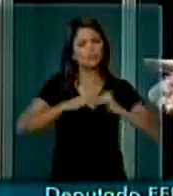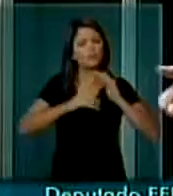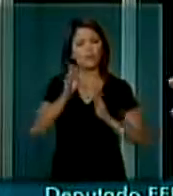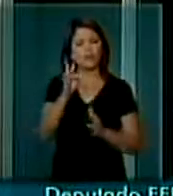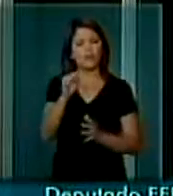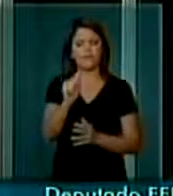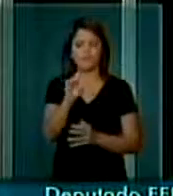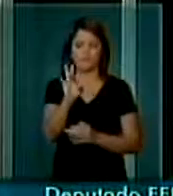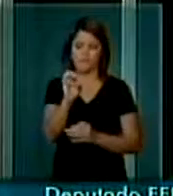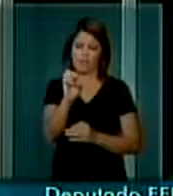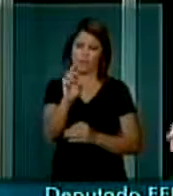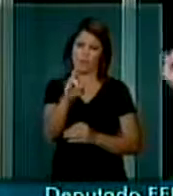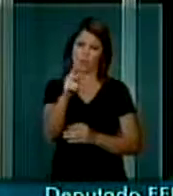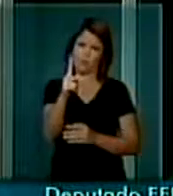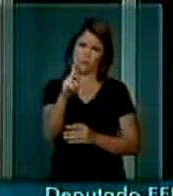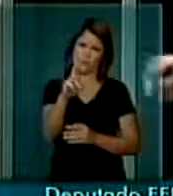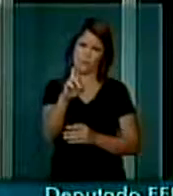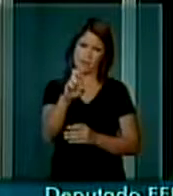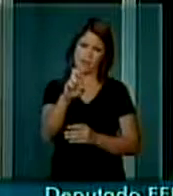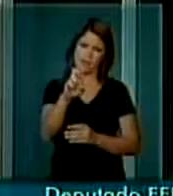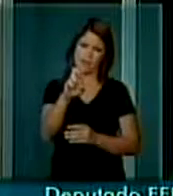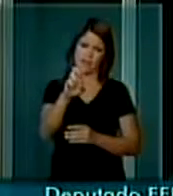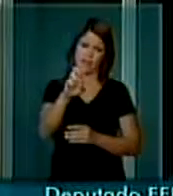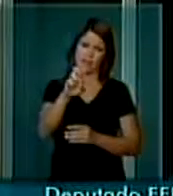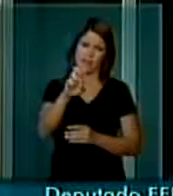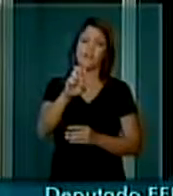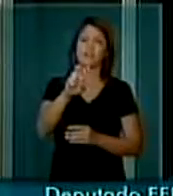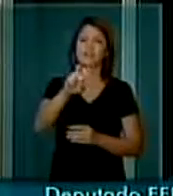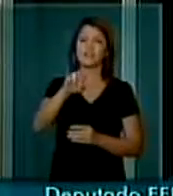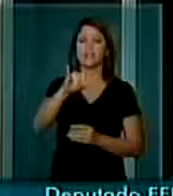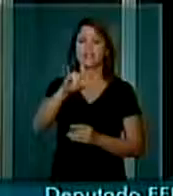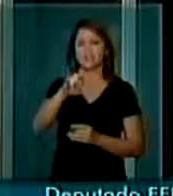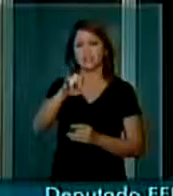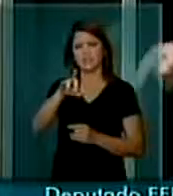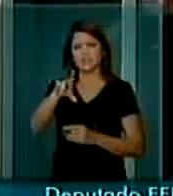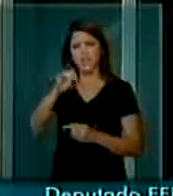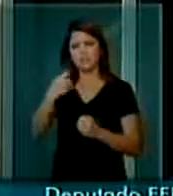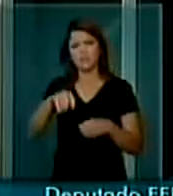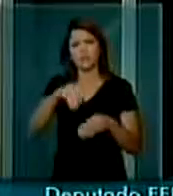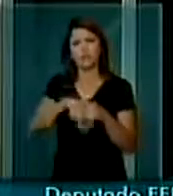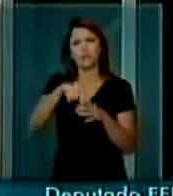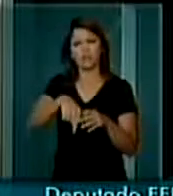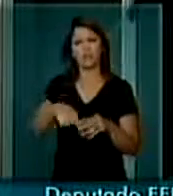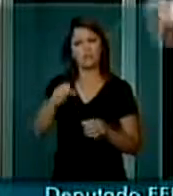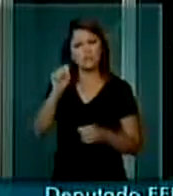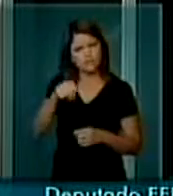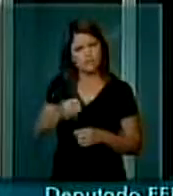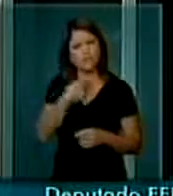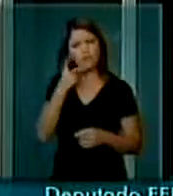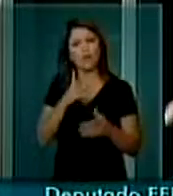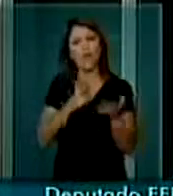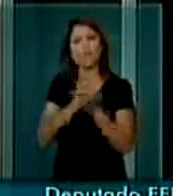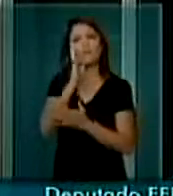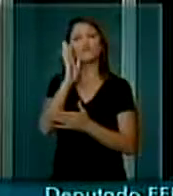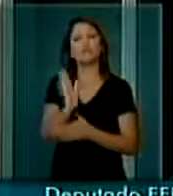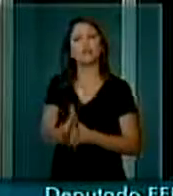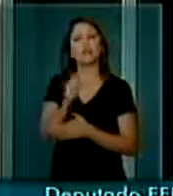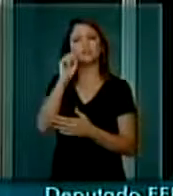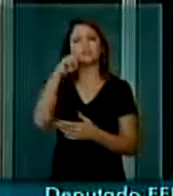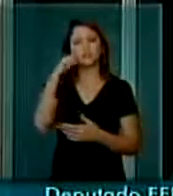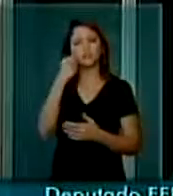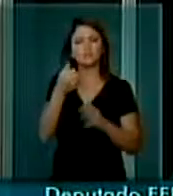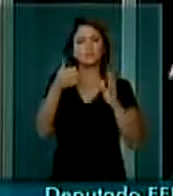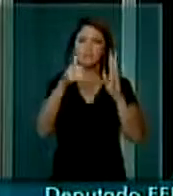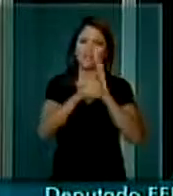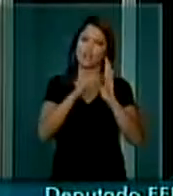previdenciário. Isso precisa ser votado aqui. Aliás, foi aprovado no Senado, veio para cá,